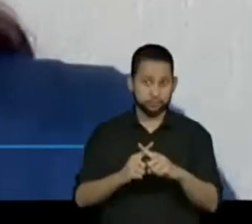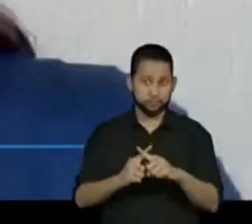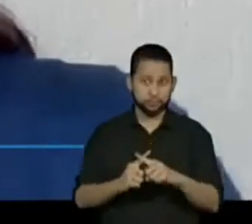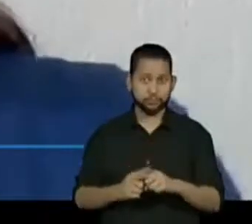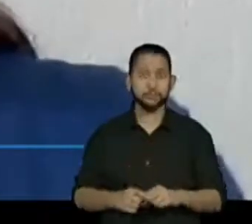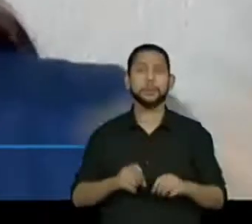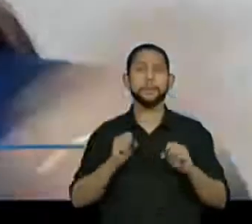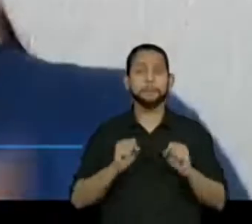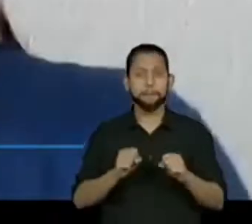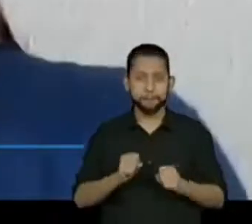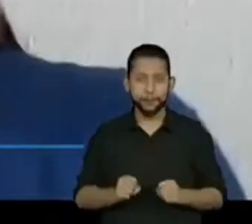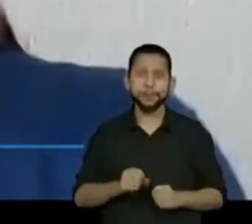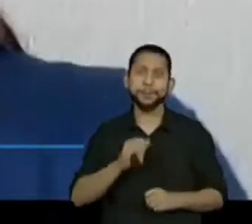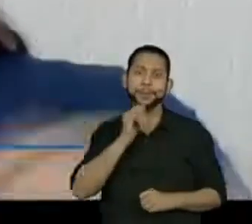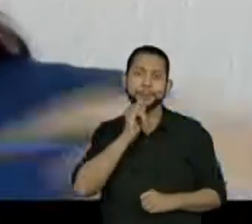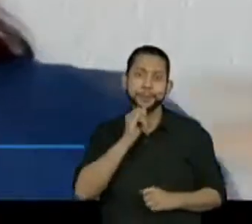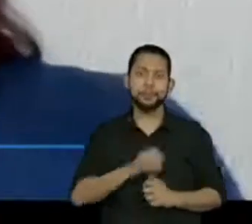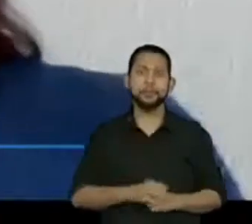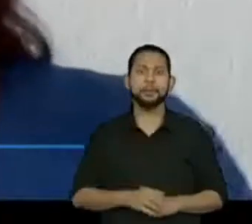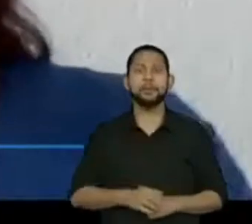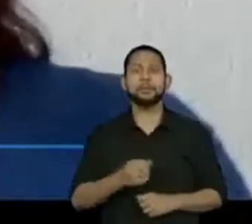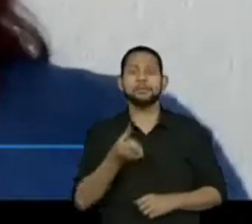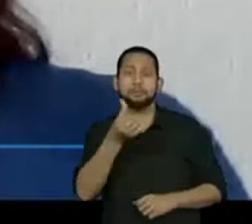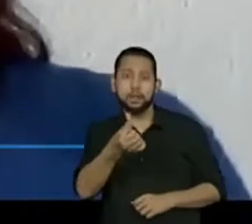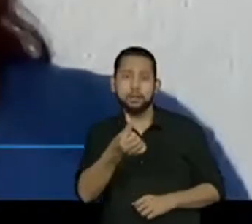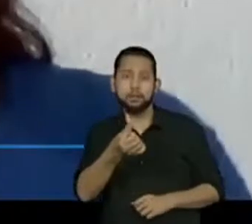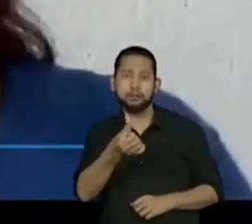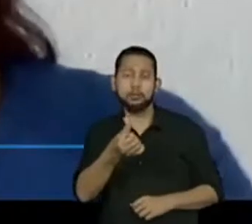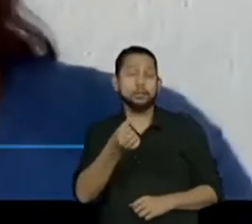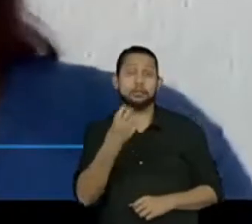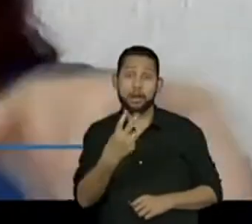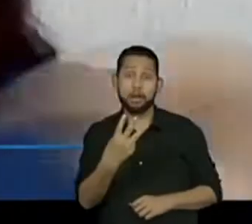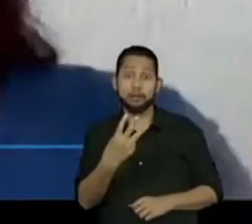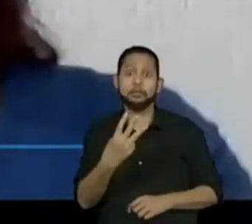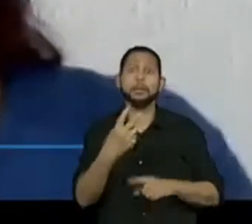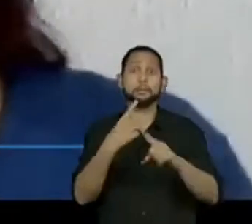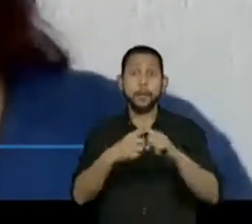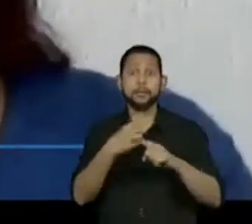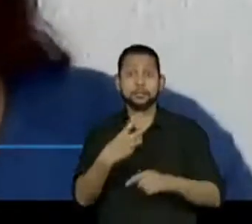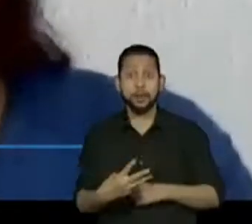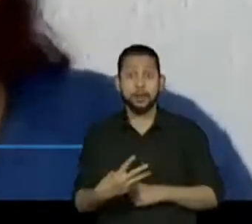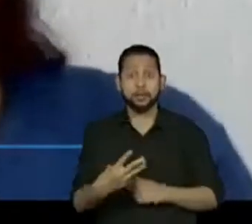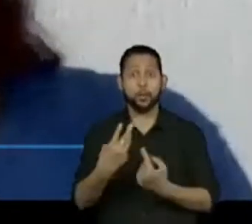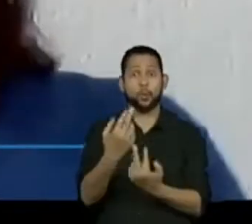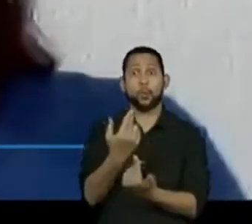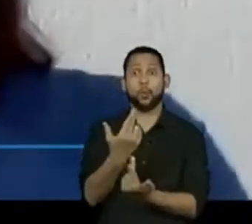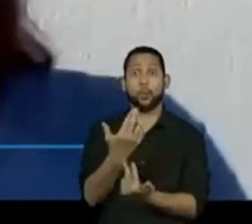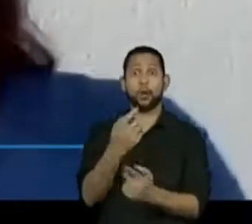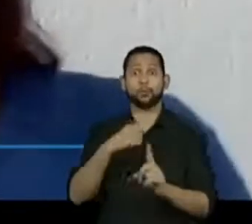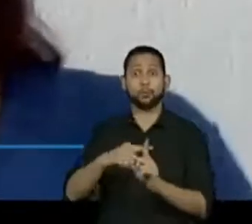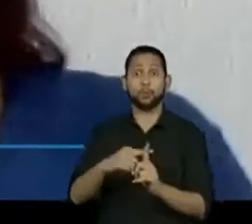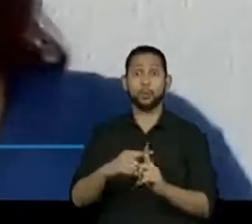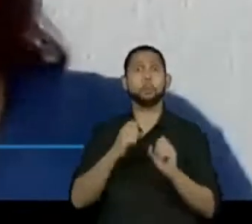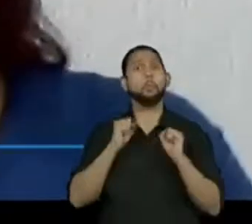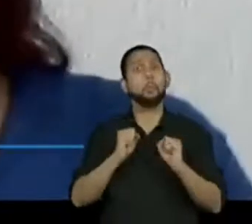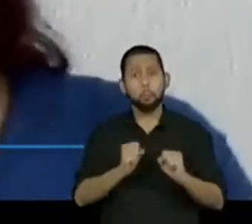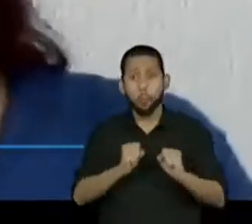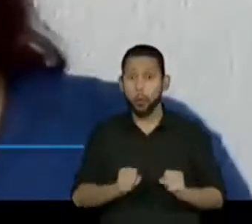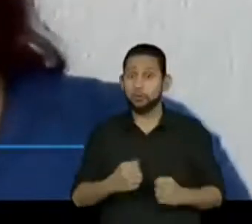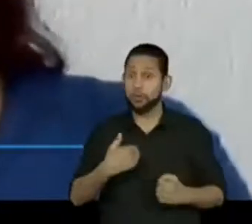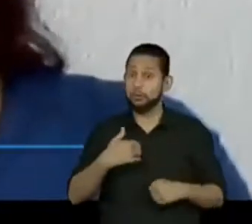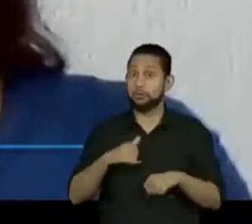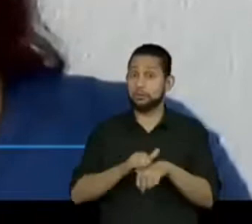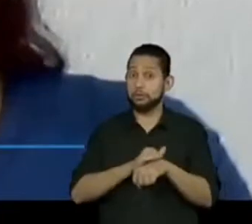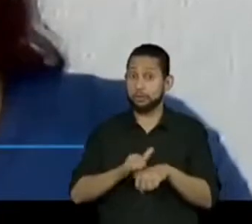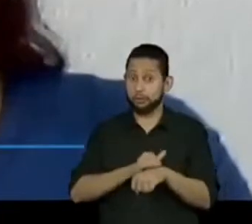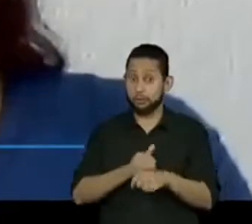uma vez mais, ele de novo, ou a multiplicação. Vamos dar uma olhadinha aqui nas estratégias que eu coloquei?